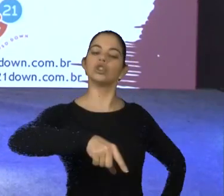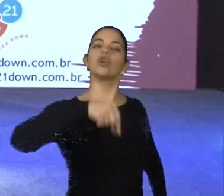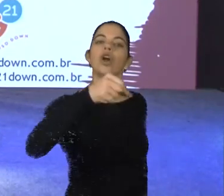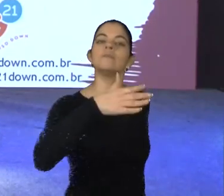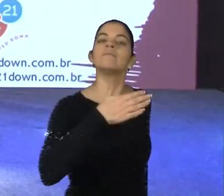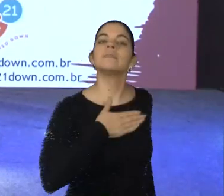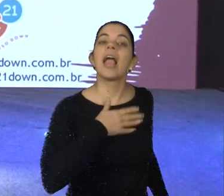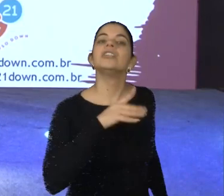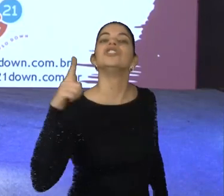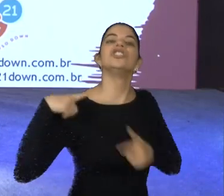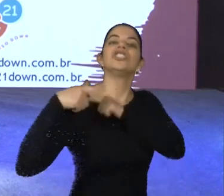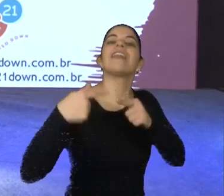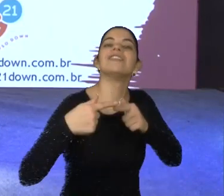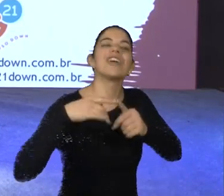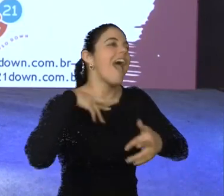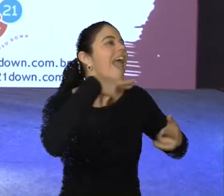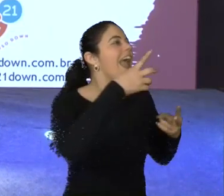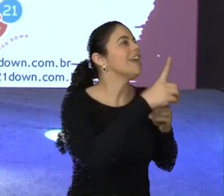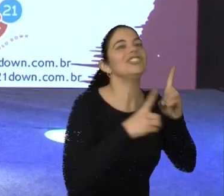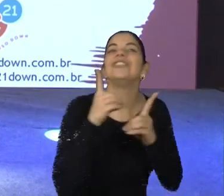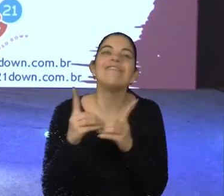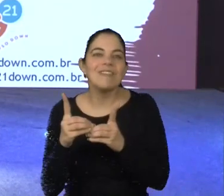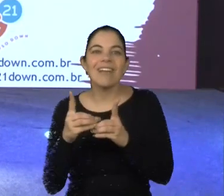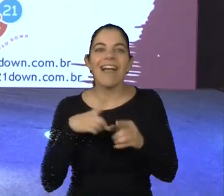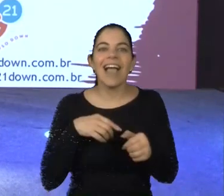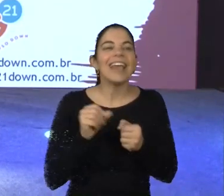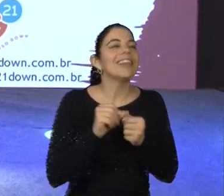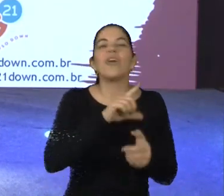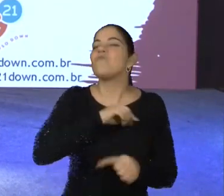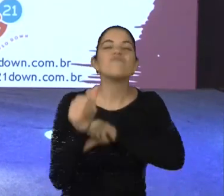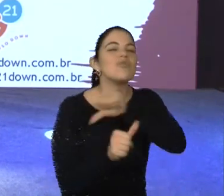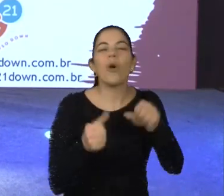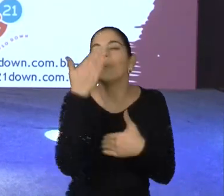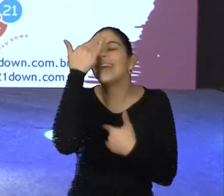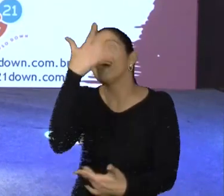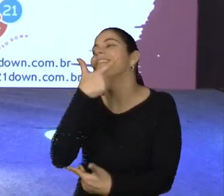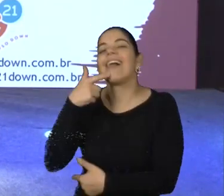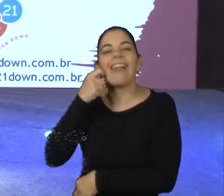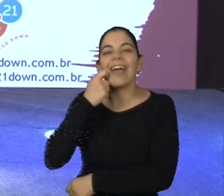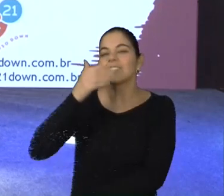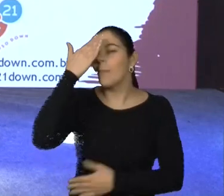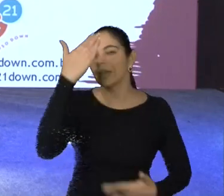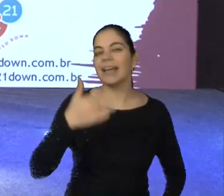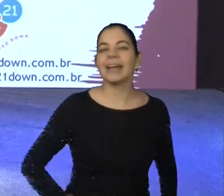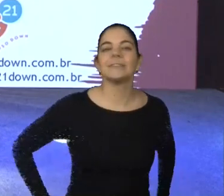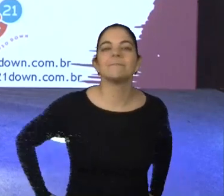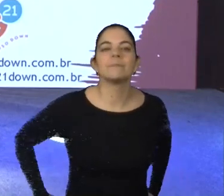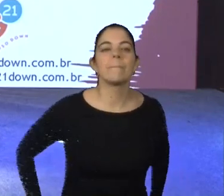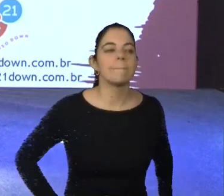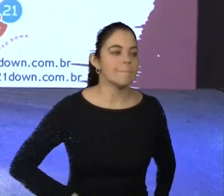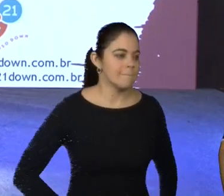epigenética, que é dinâmica e reversível. Muito obrigada, Alex. Muito obrigada. É uma emoção.